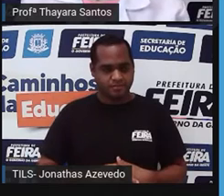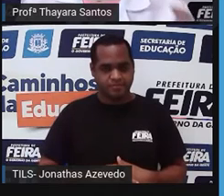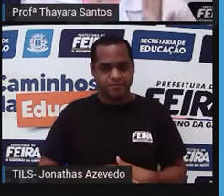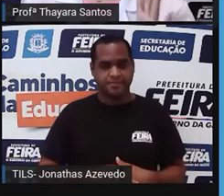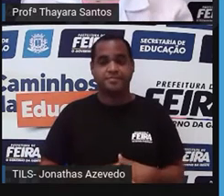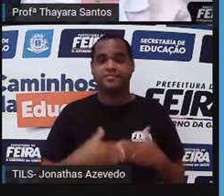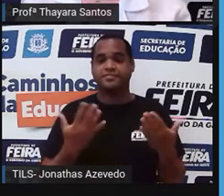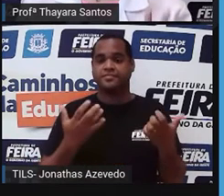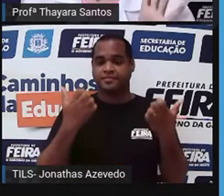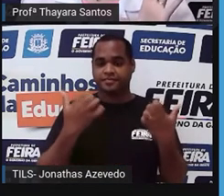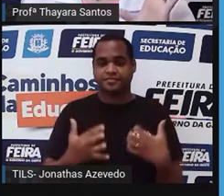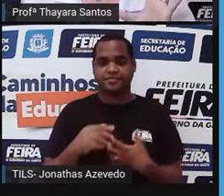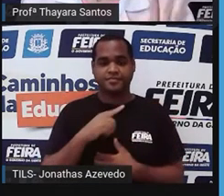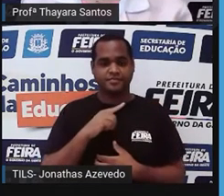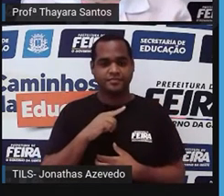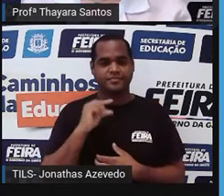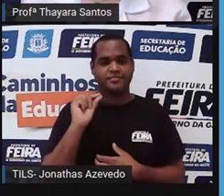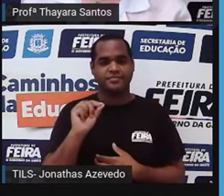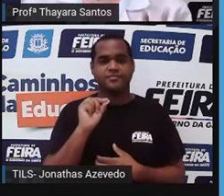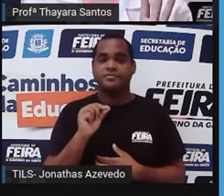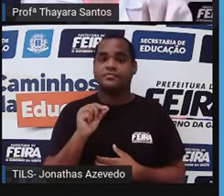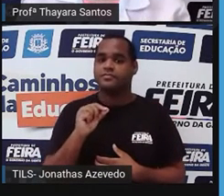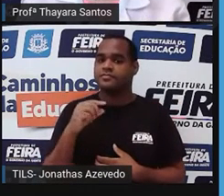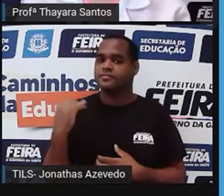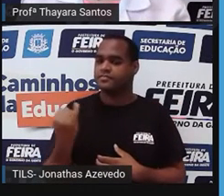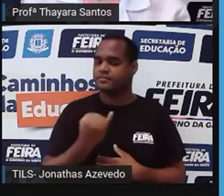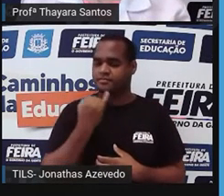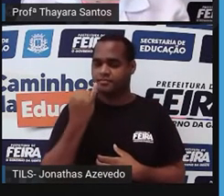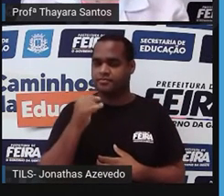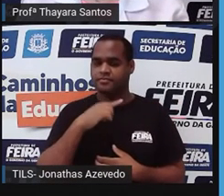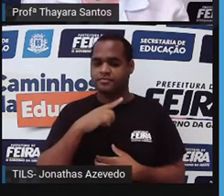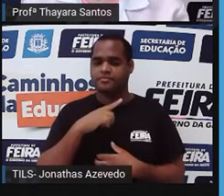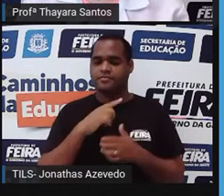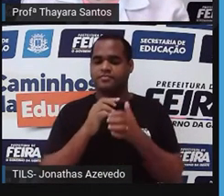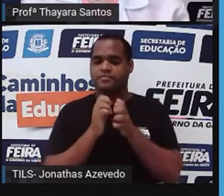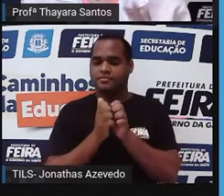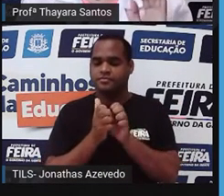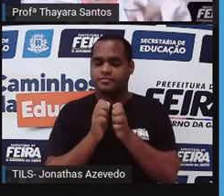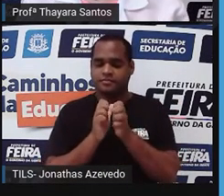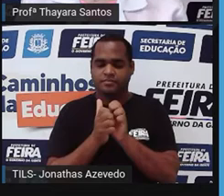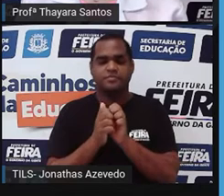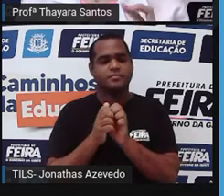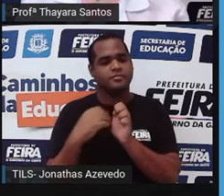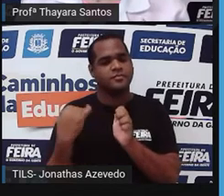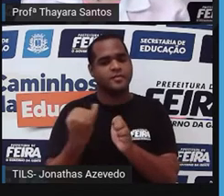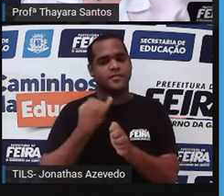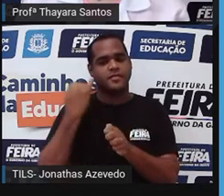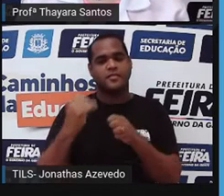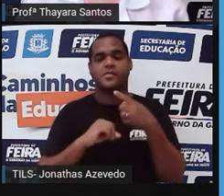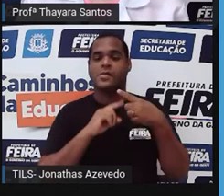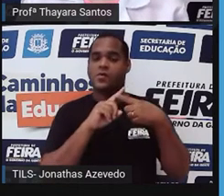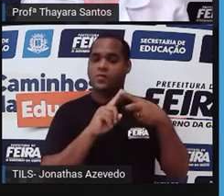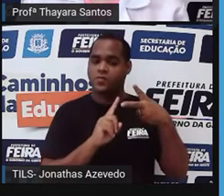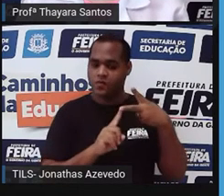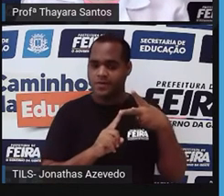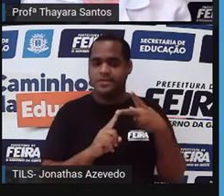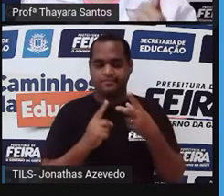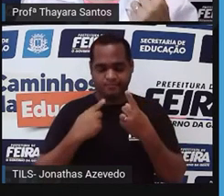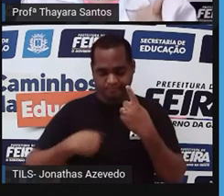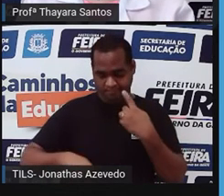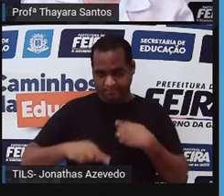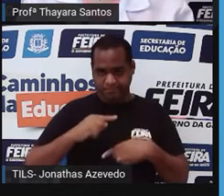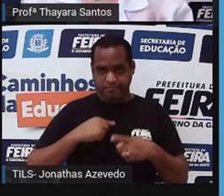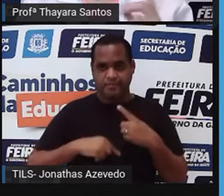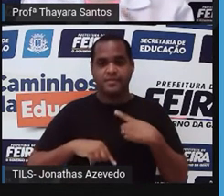Agora, vamos falar sobre o processo de digestão em si. A gente faz dois tipos de digestão. A